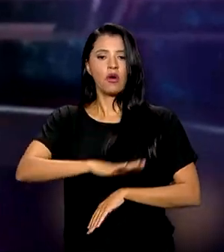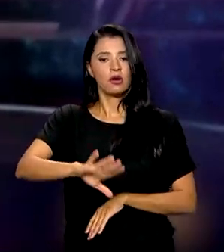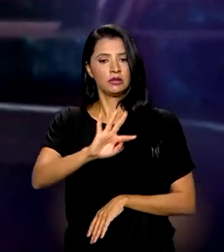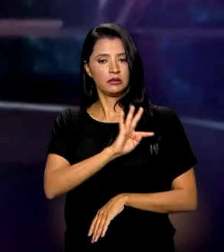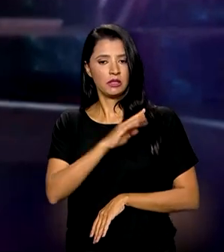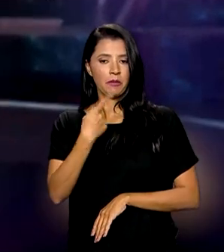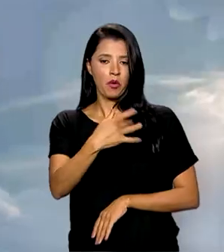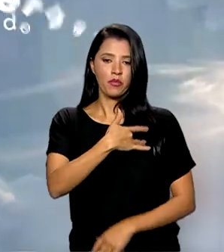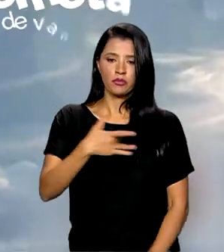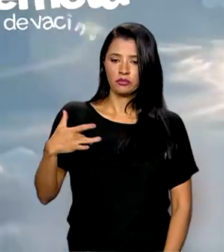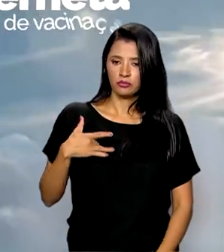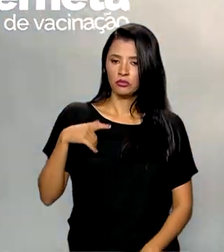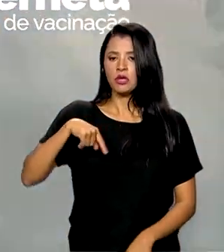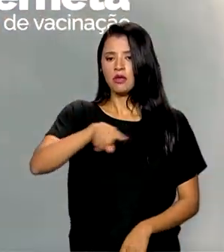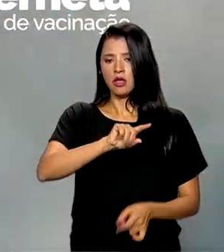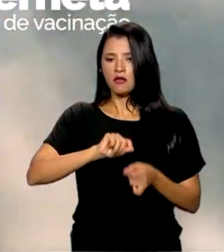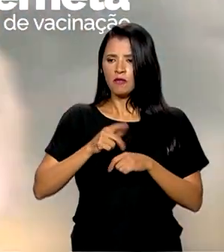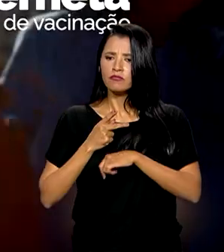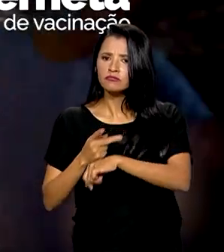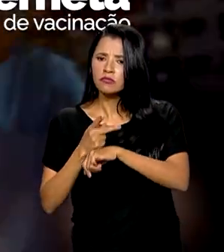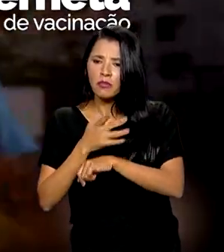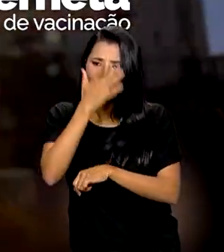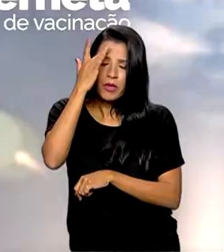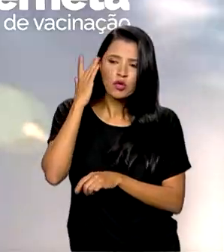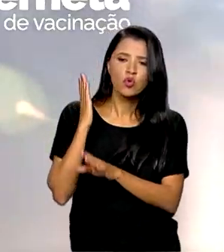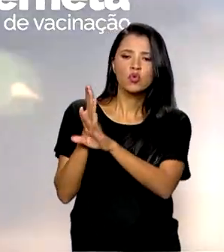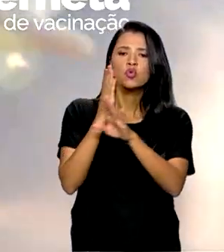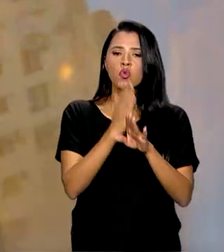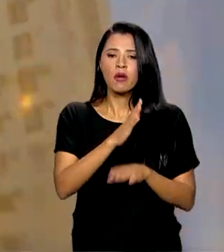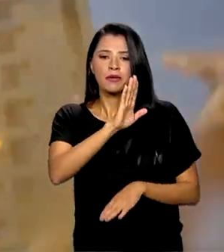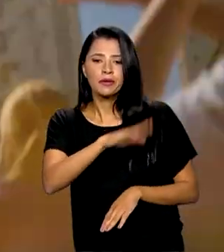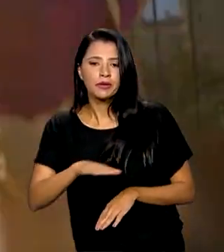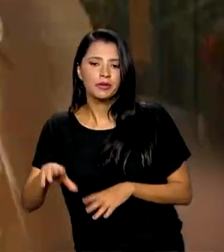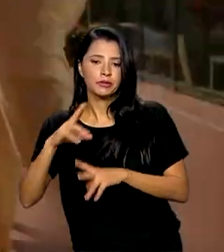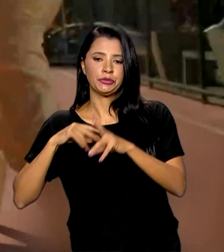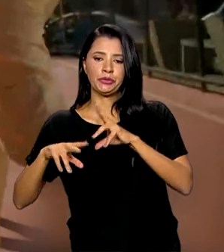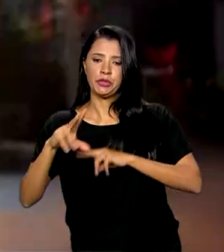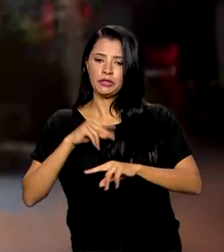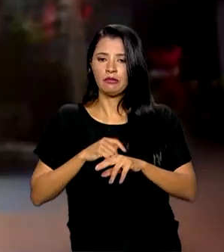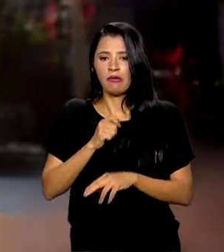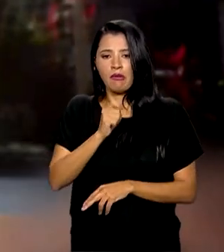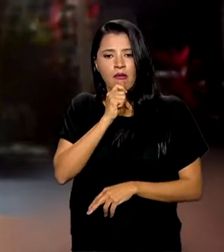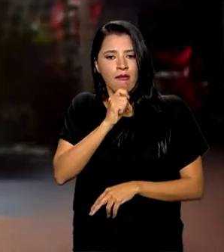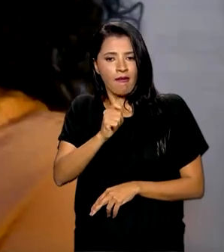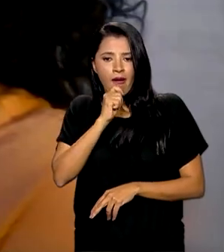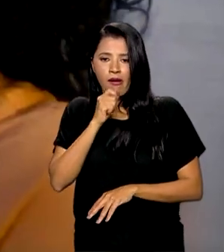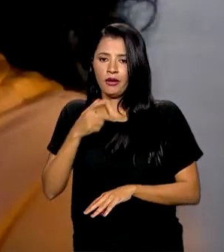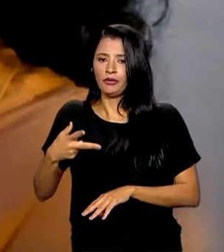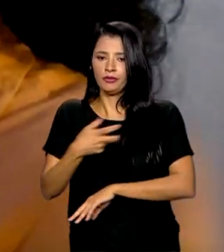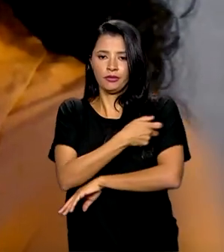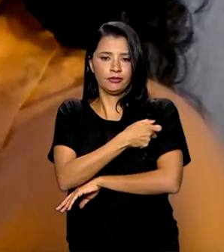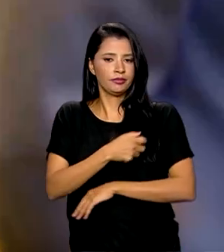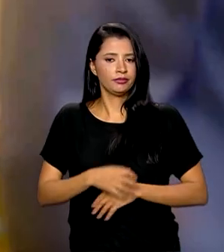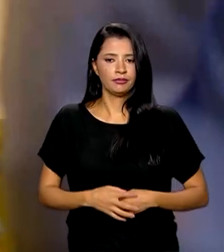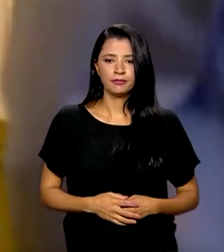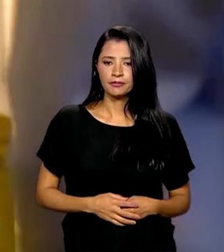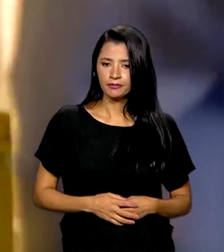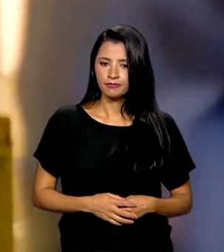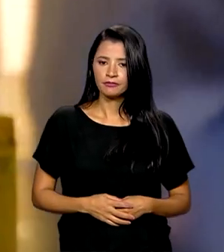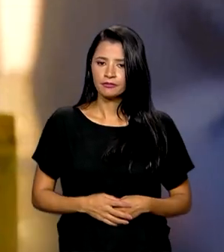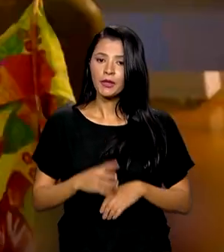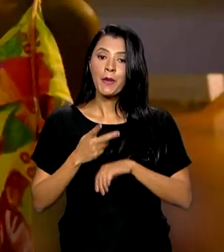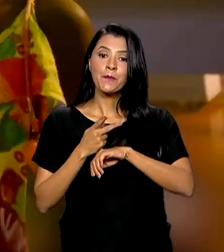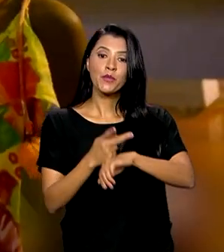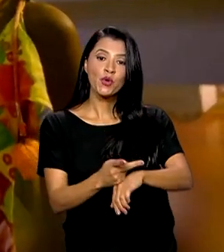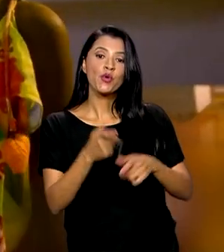saúde, que vão fazer busca ativa para identificar crianças e adolescentes que não foram imunizados. Procure um